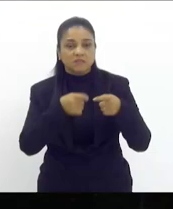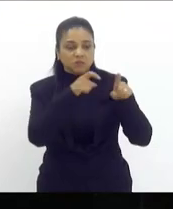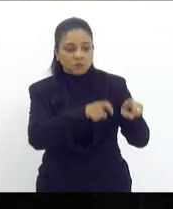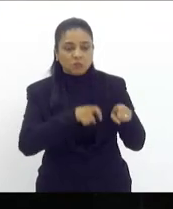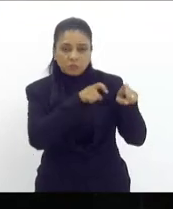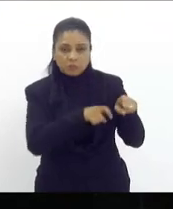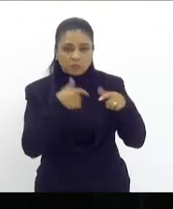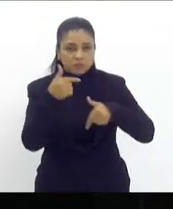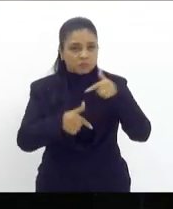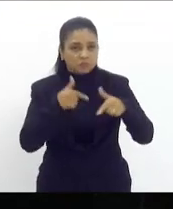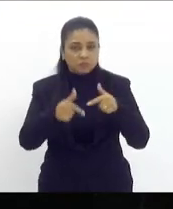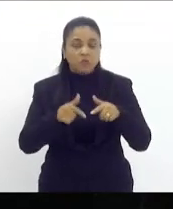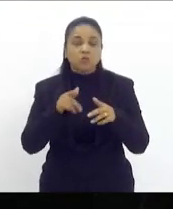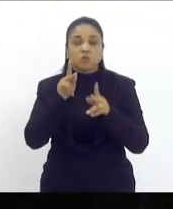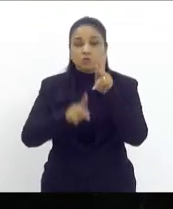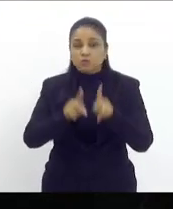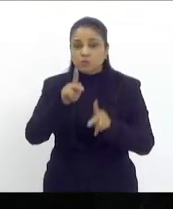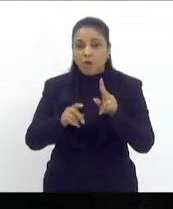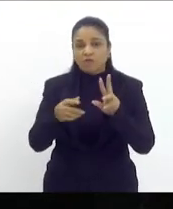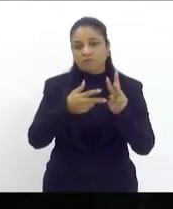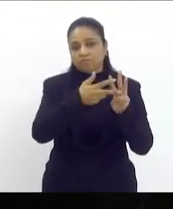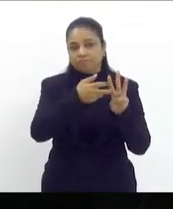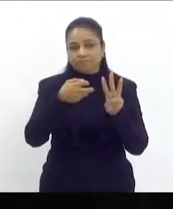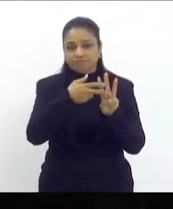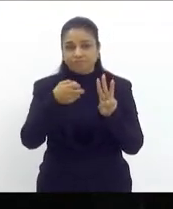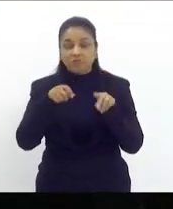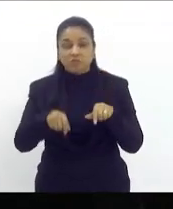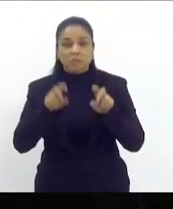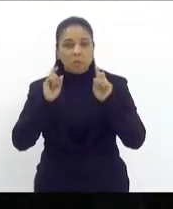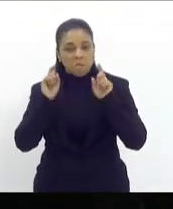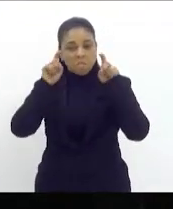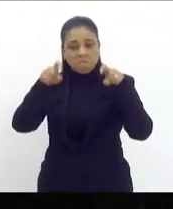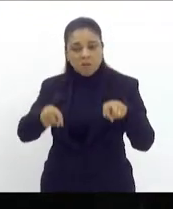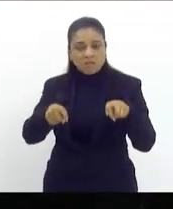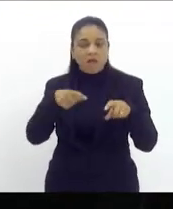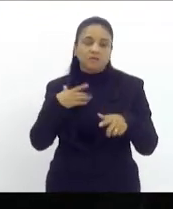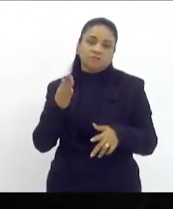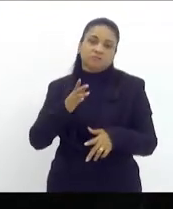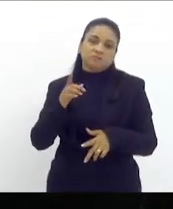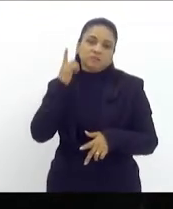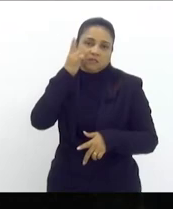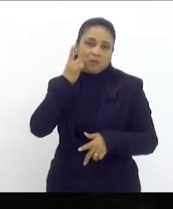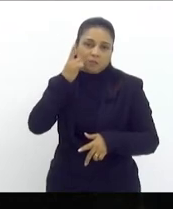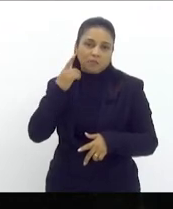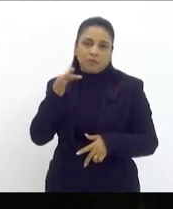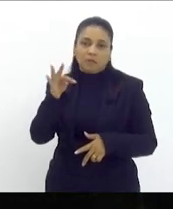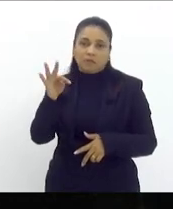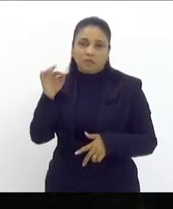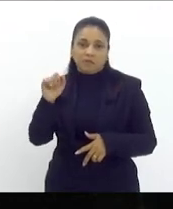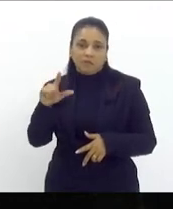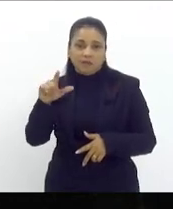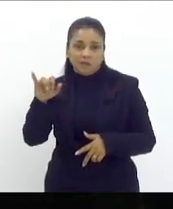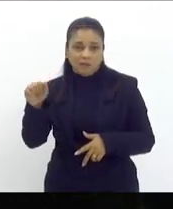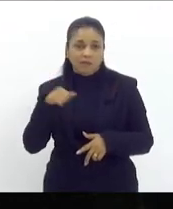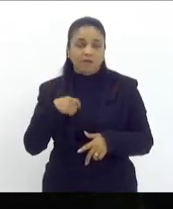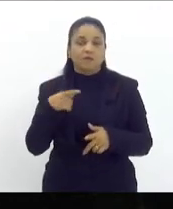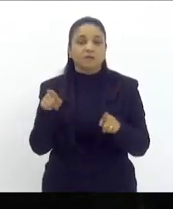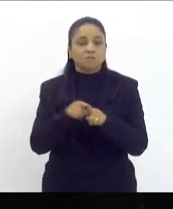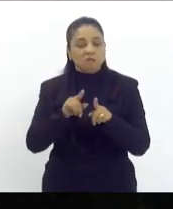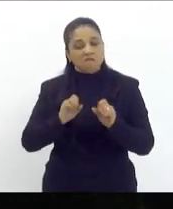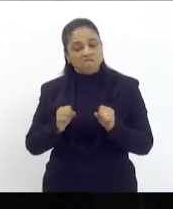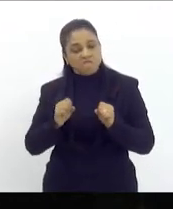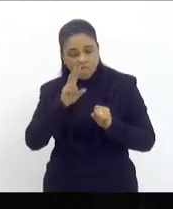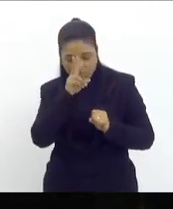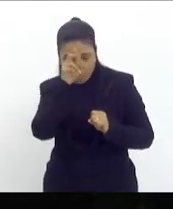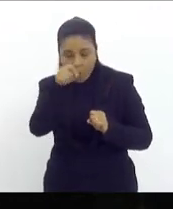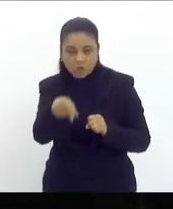defesa dos povos indígenas em defesa de mandatos como da grande companheira Talíria Petrone força solidariedade nós não